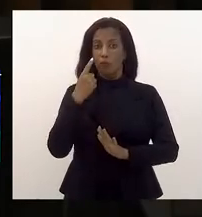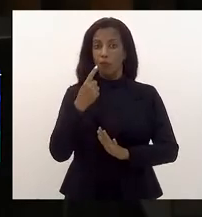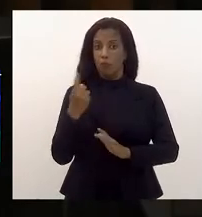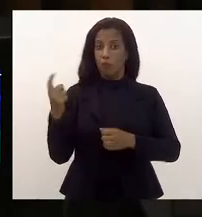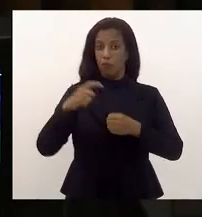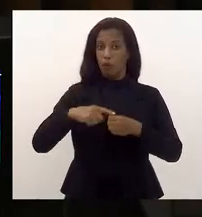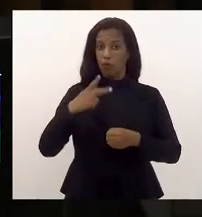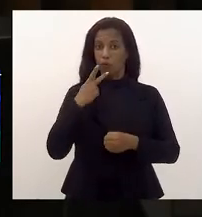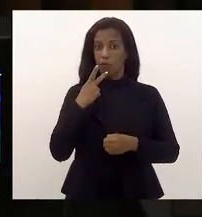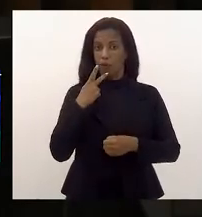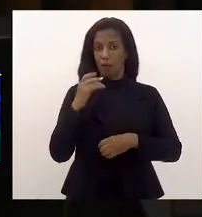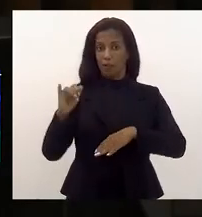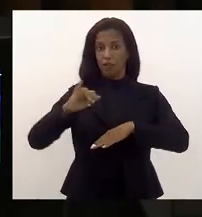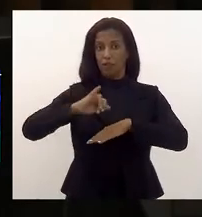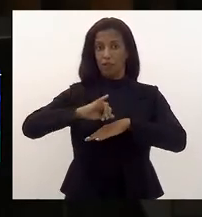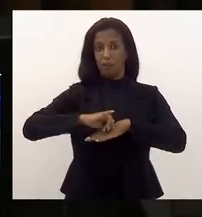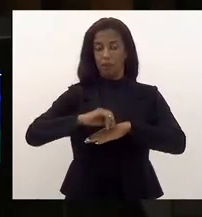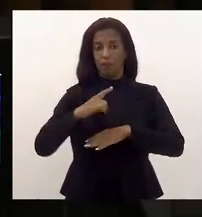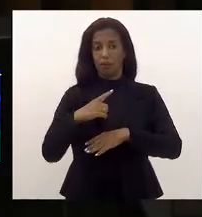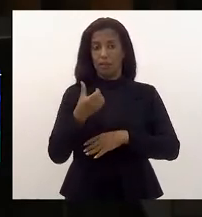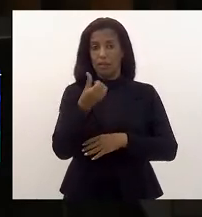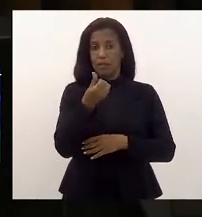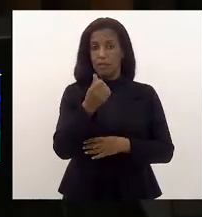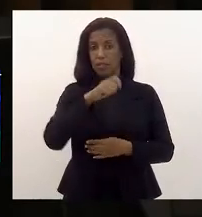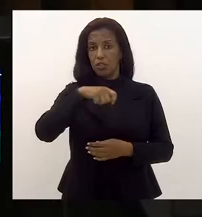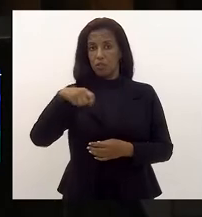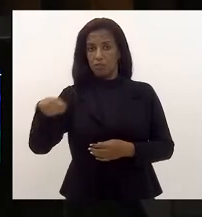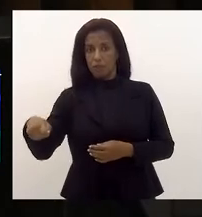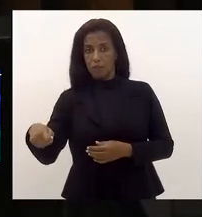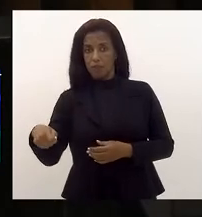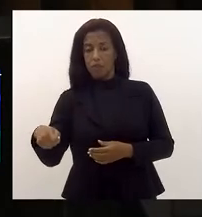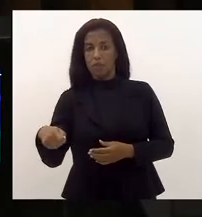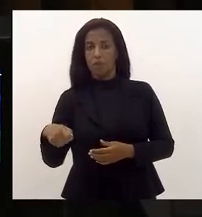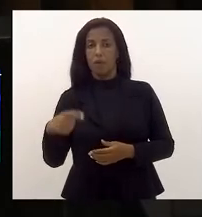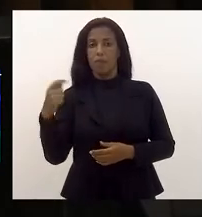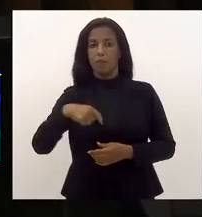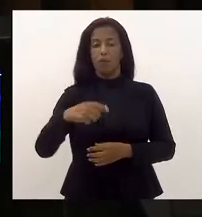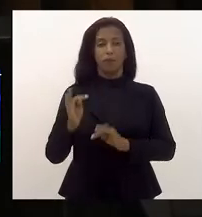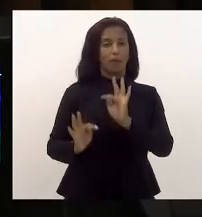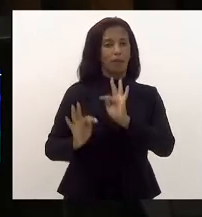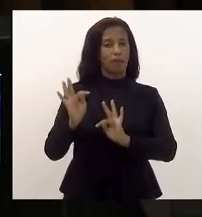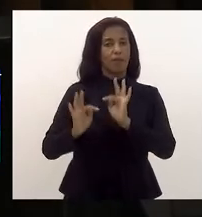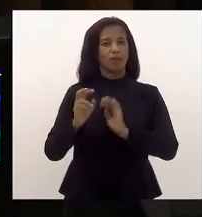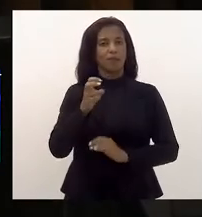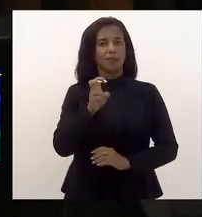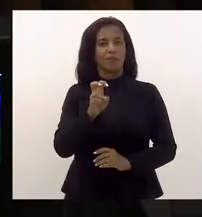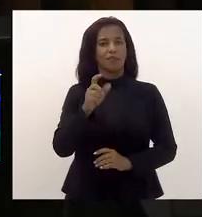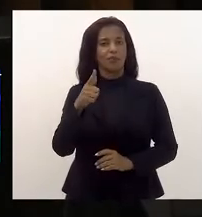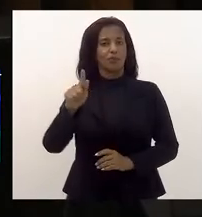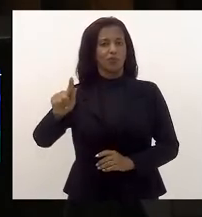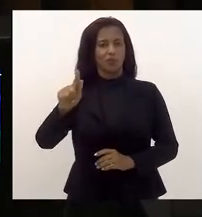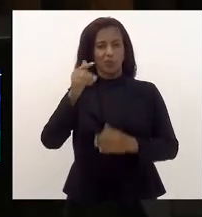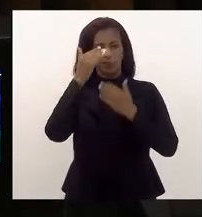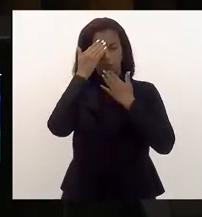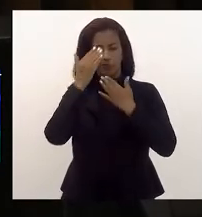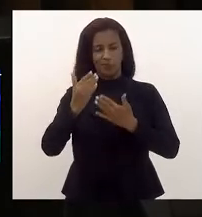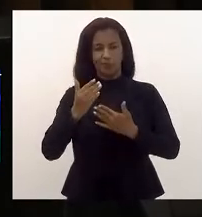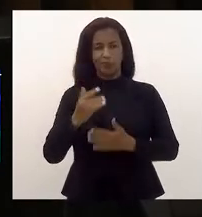até seis meses para implantar a tecnologia 5G. Muito obrigado, senhora presidente.